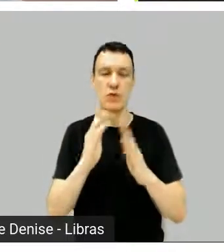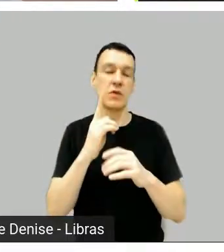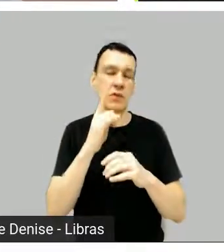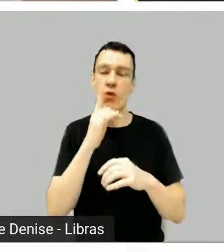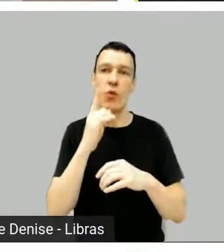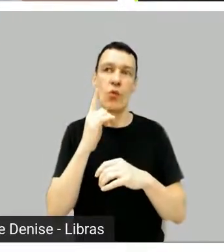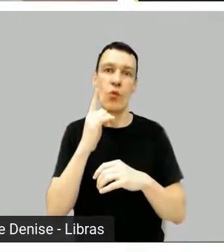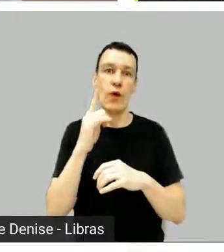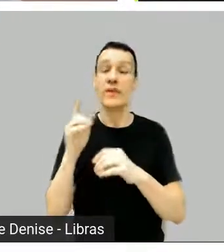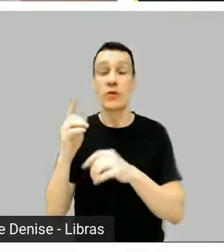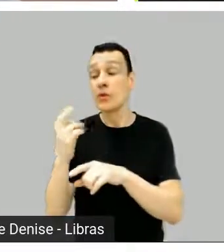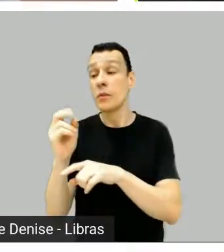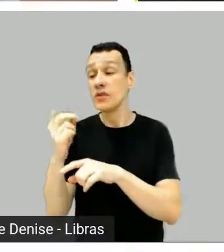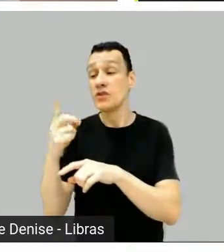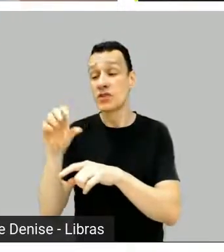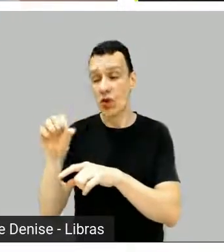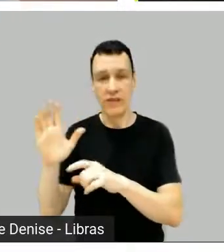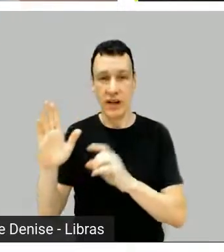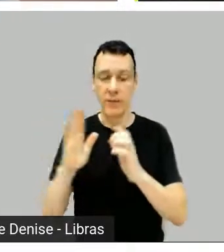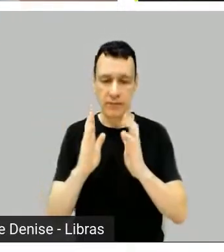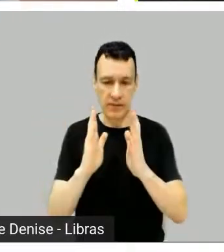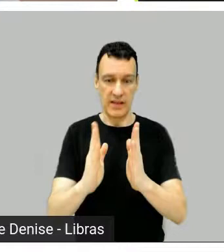entendeu? Por quê? Para essas coisas do Brasil,